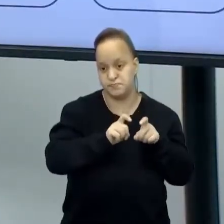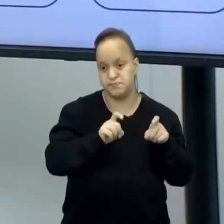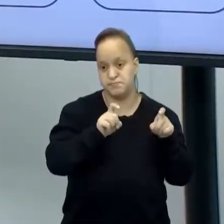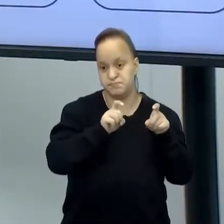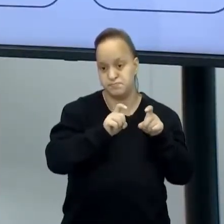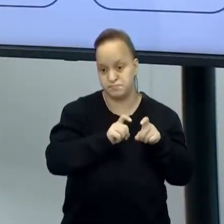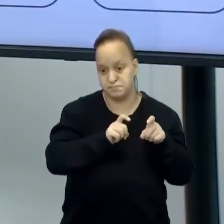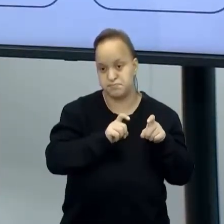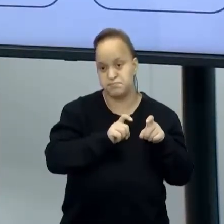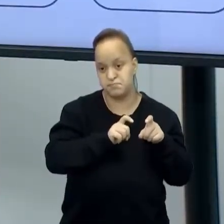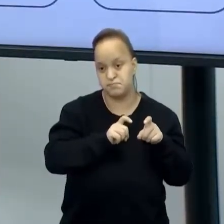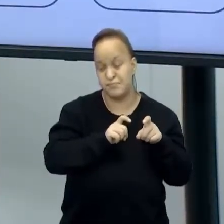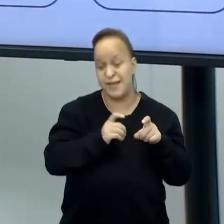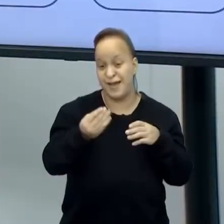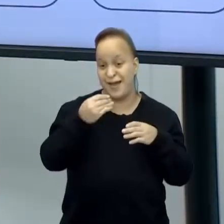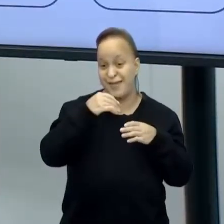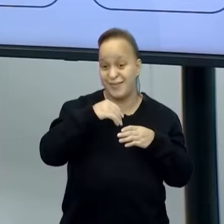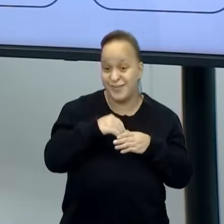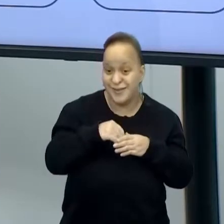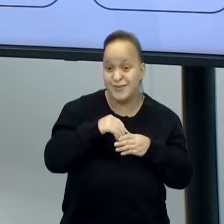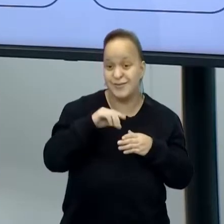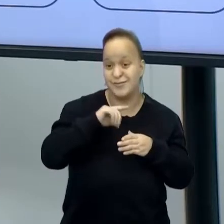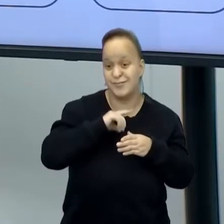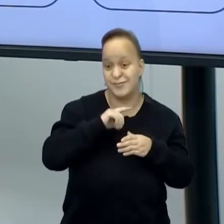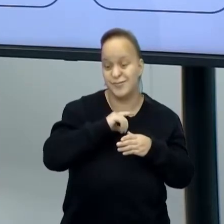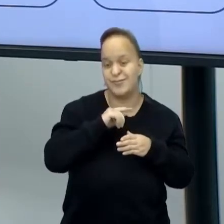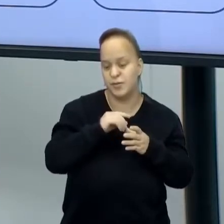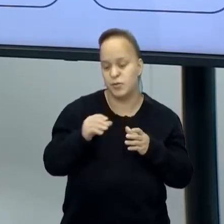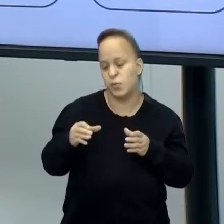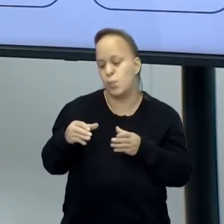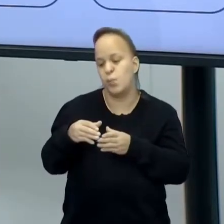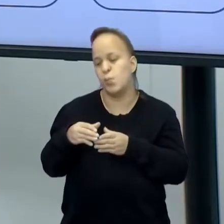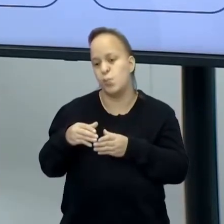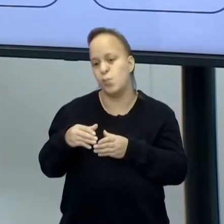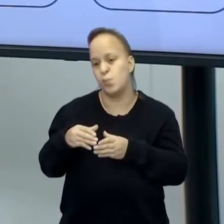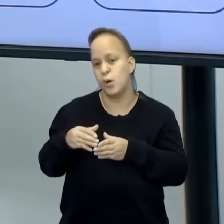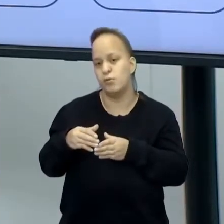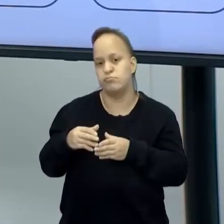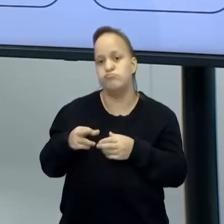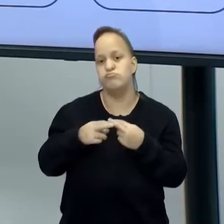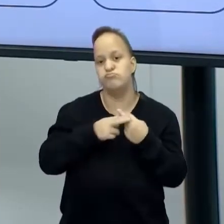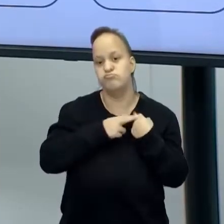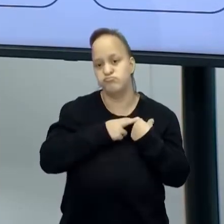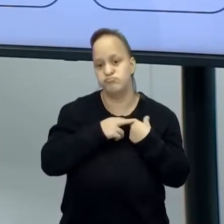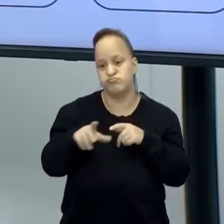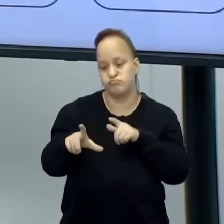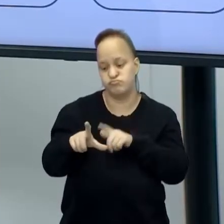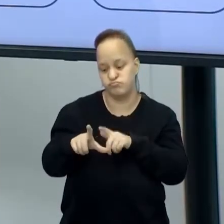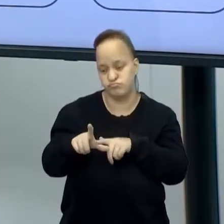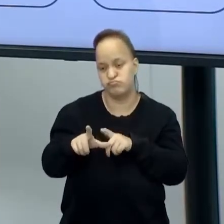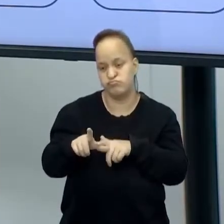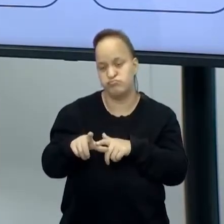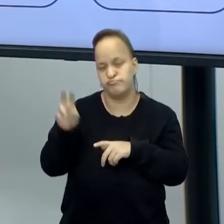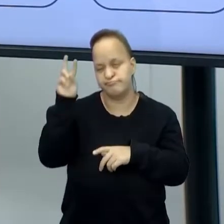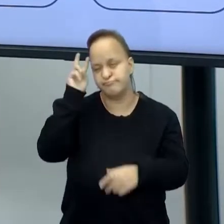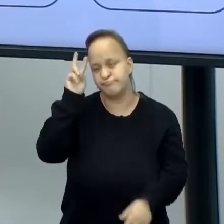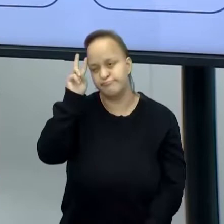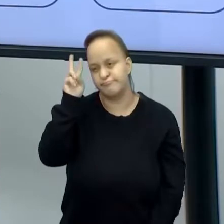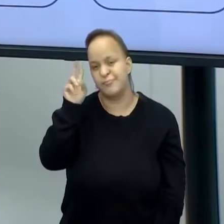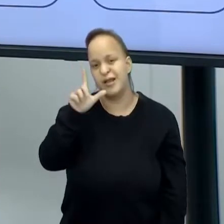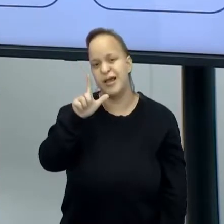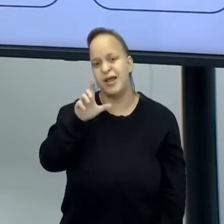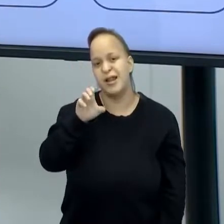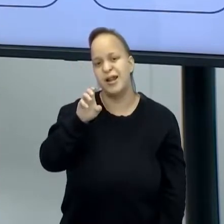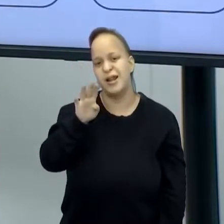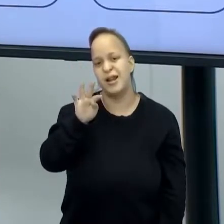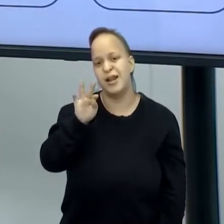E que ele é responsável pelas fontes. Sabe o me lembrou muito? O lettering. Vocês sabem o é lettering? Depois